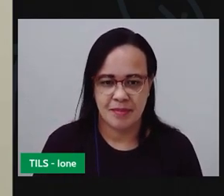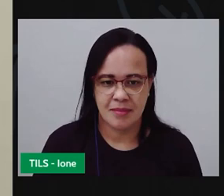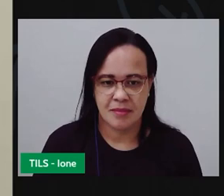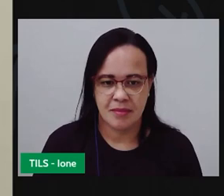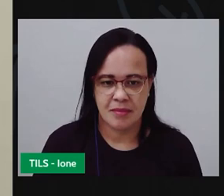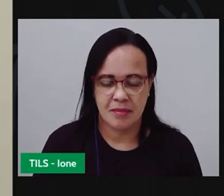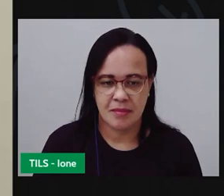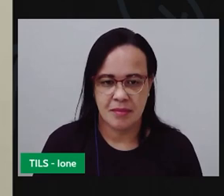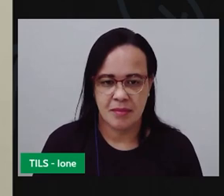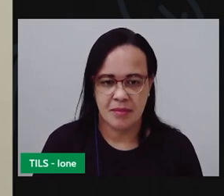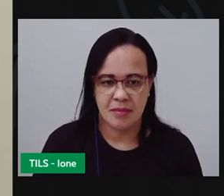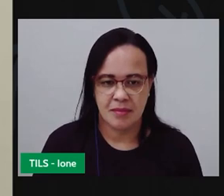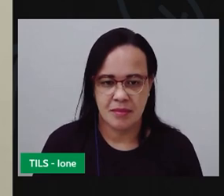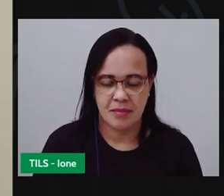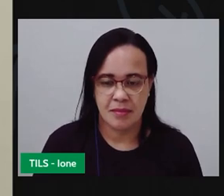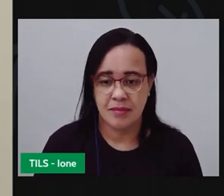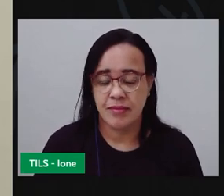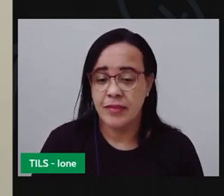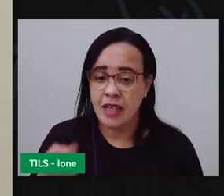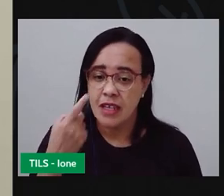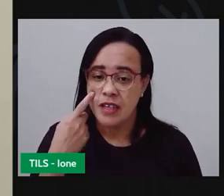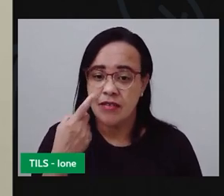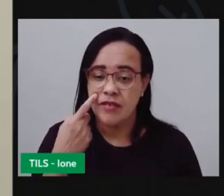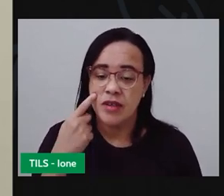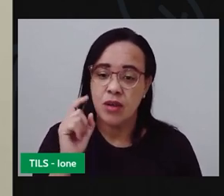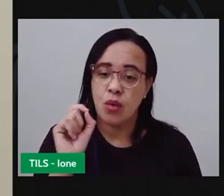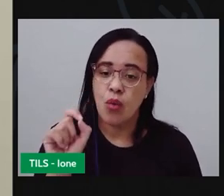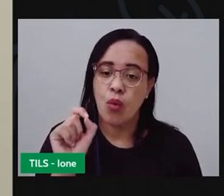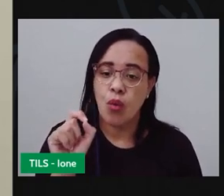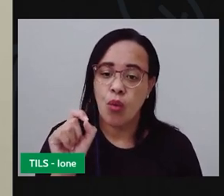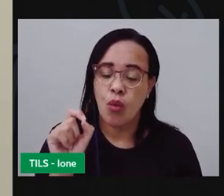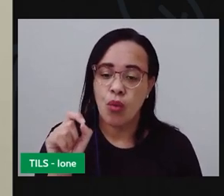vocês viram que quando a gente